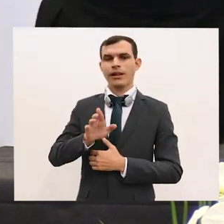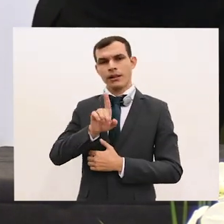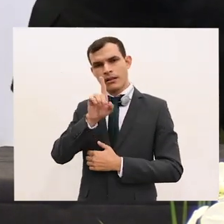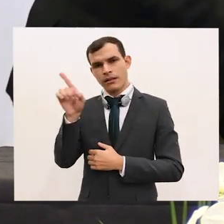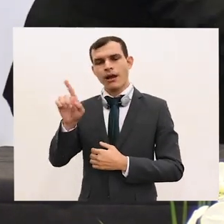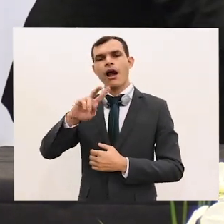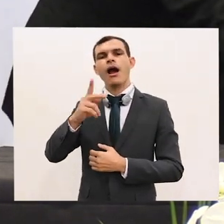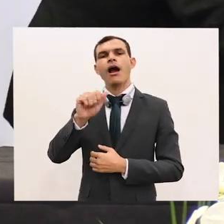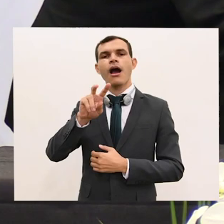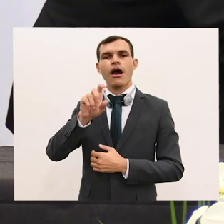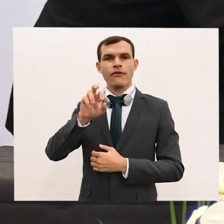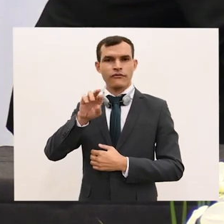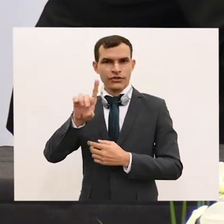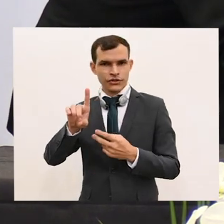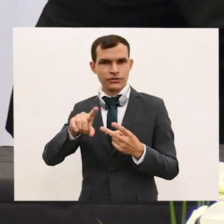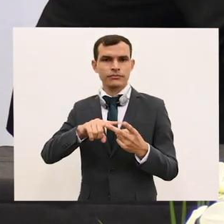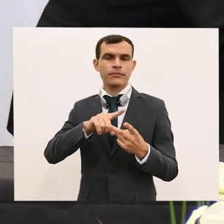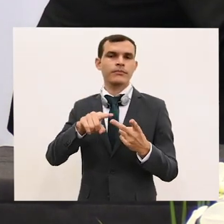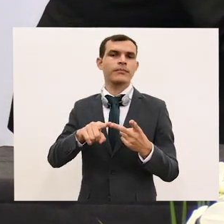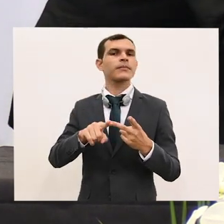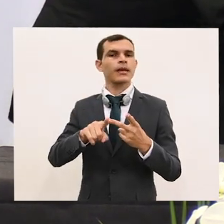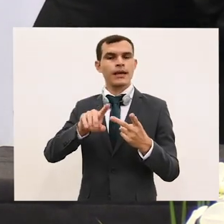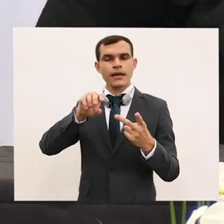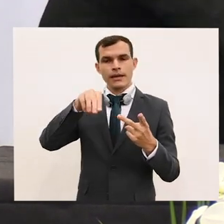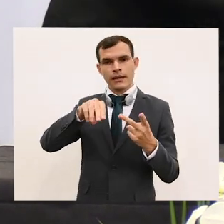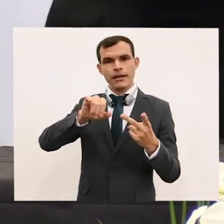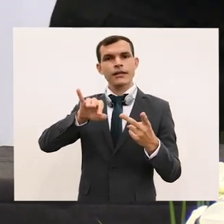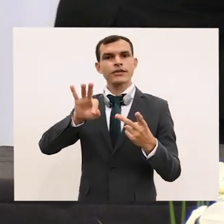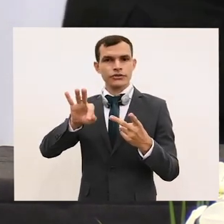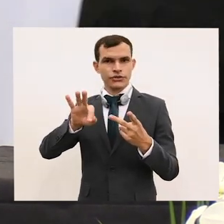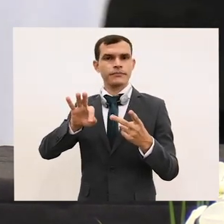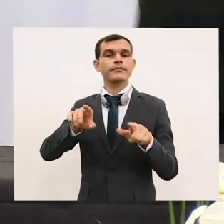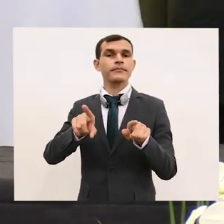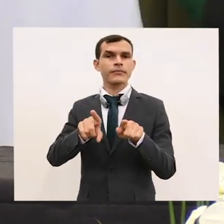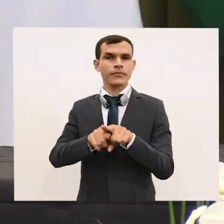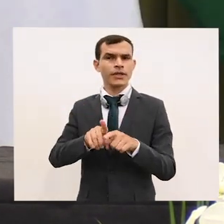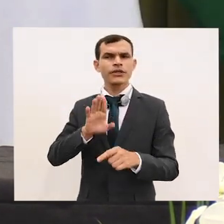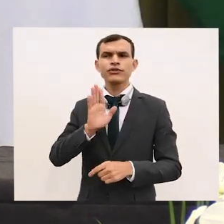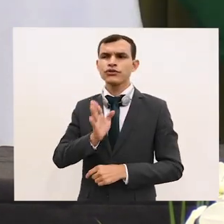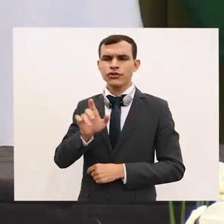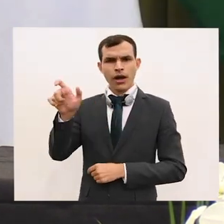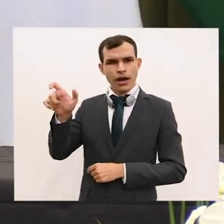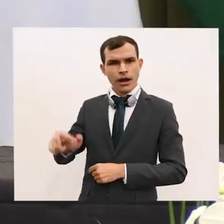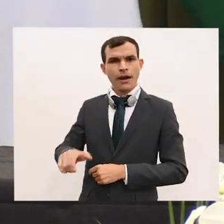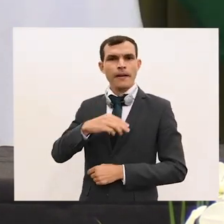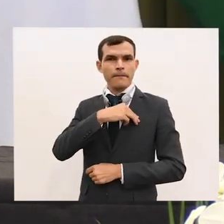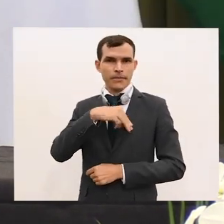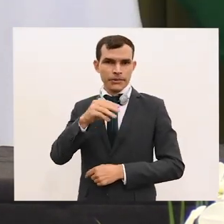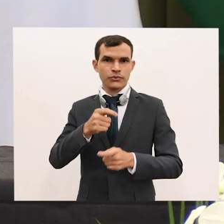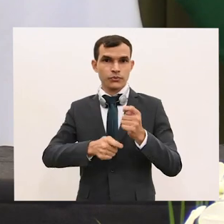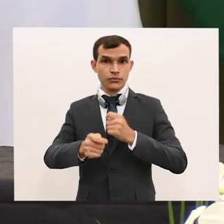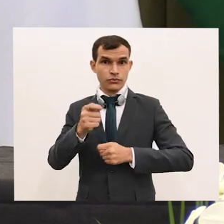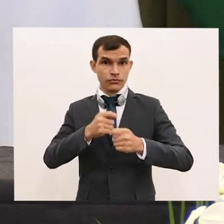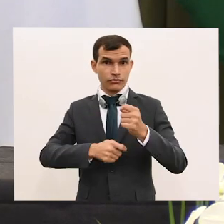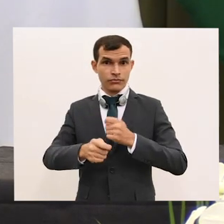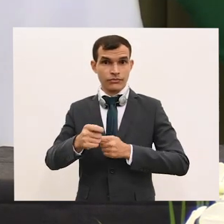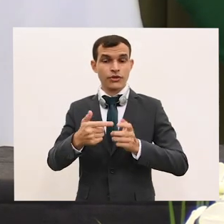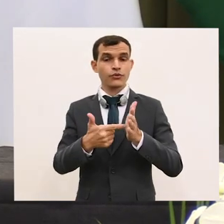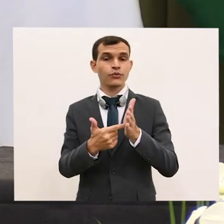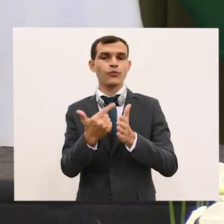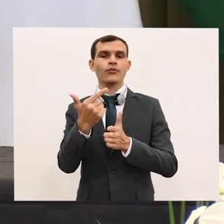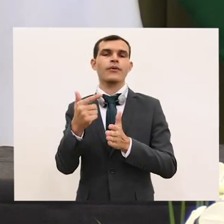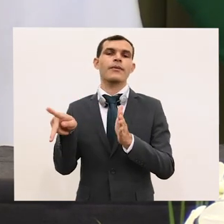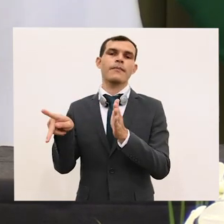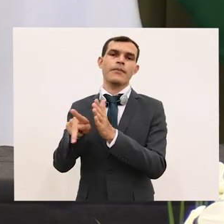MIT e foi, por duas vezes, ministra da Economia da Nigéria.